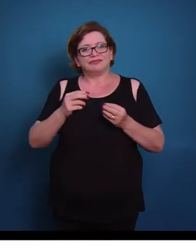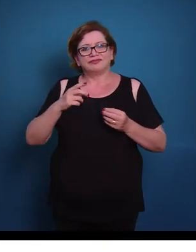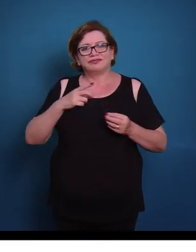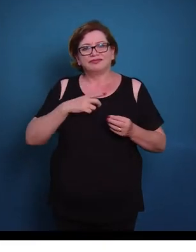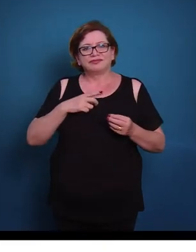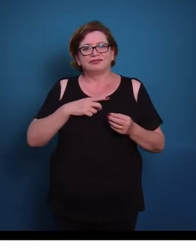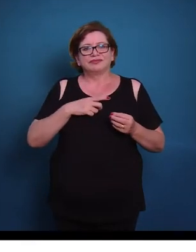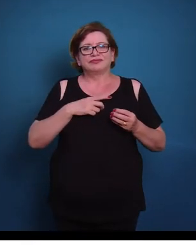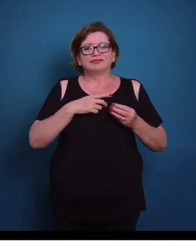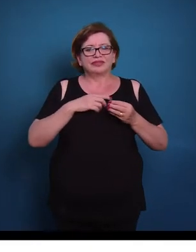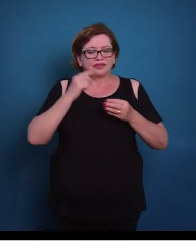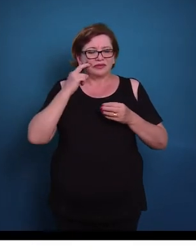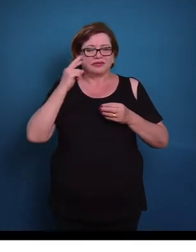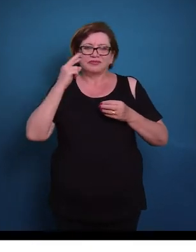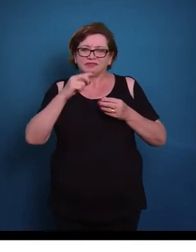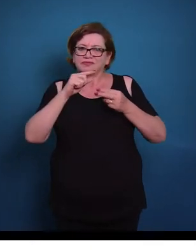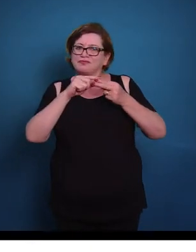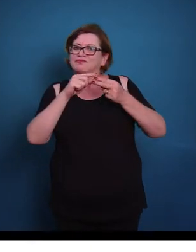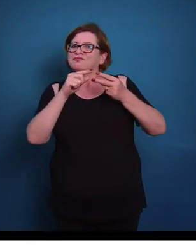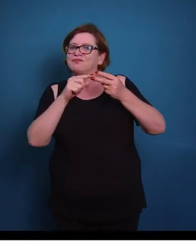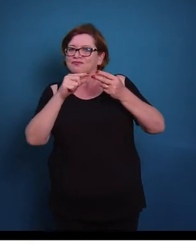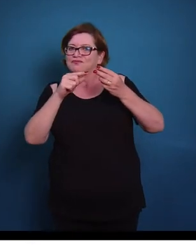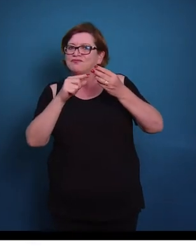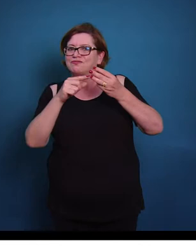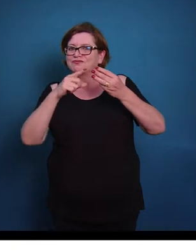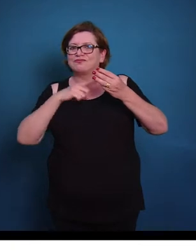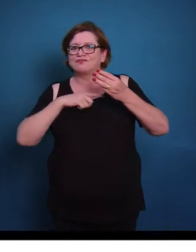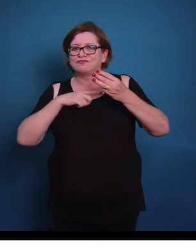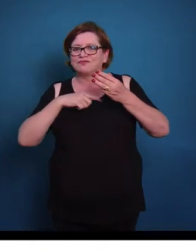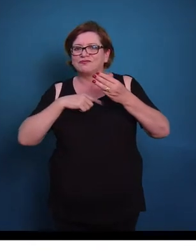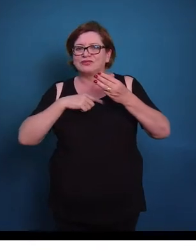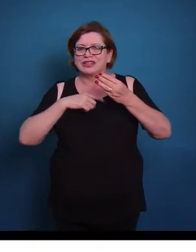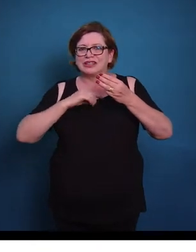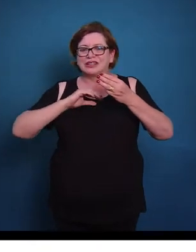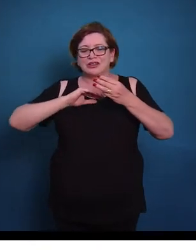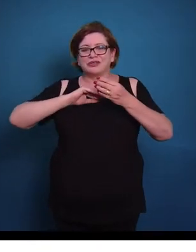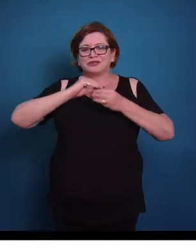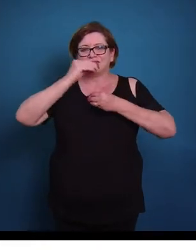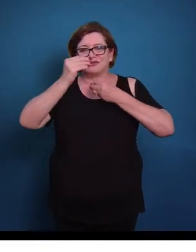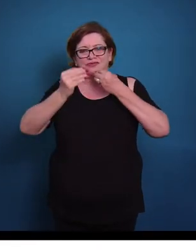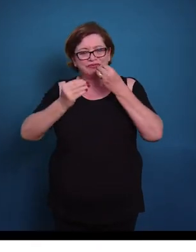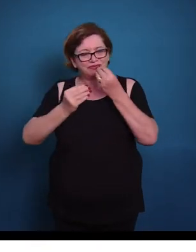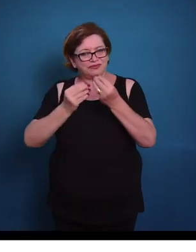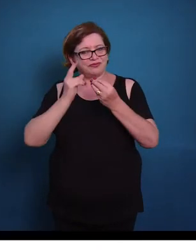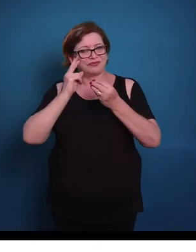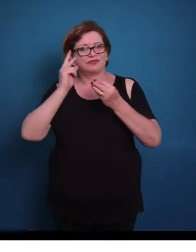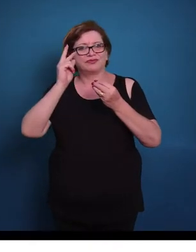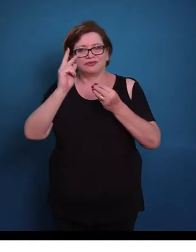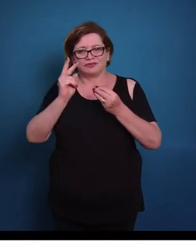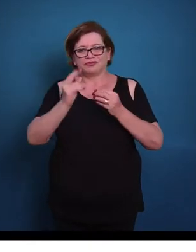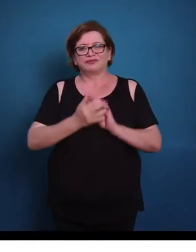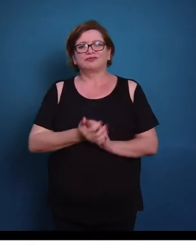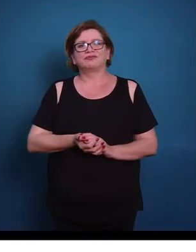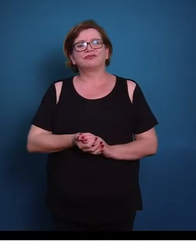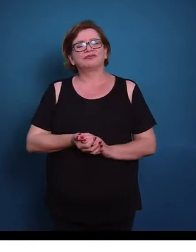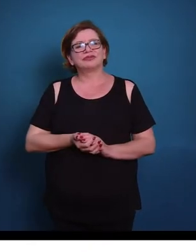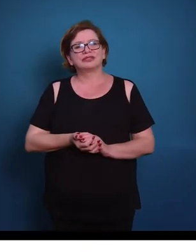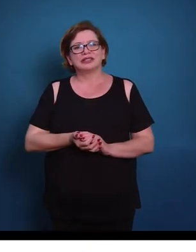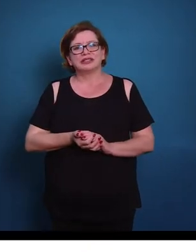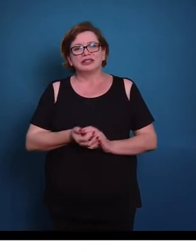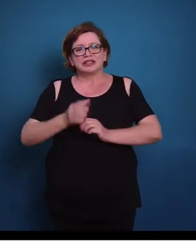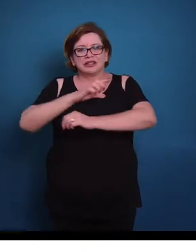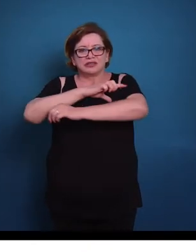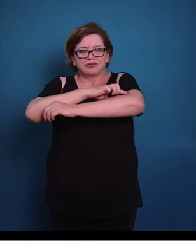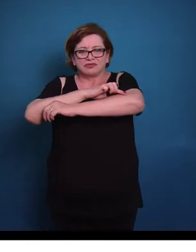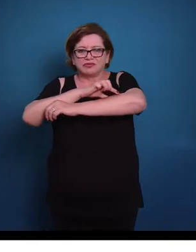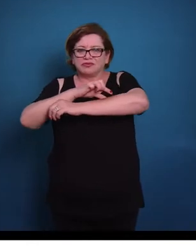o perimísio. E por fora de tudo isso, envolvendo todo o músculo, nós vamos ter o epimísio, que seria um tecido conjuntivo denso. Então